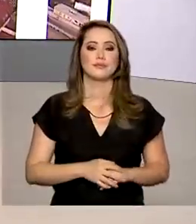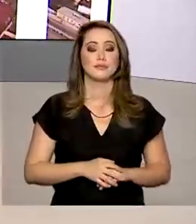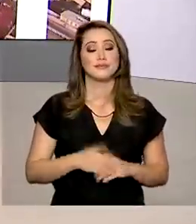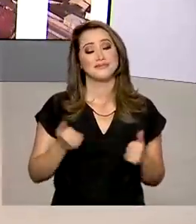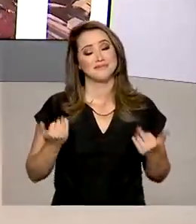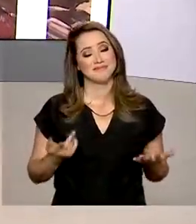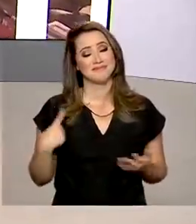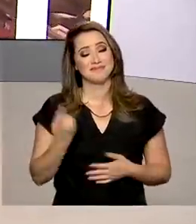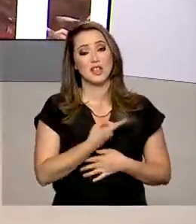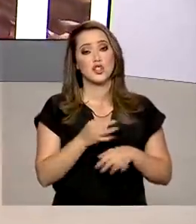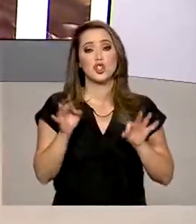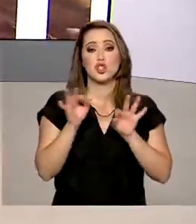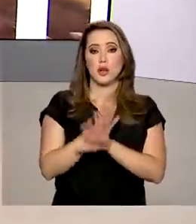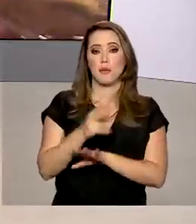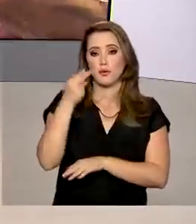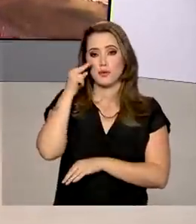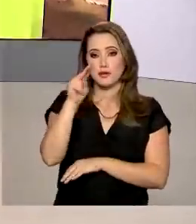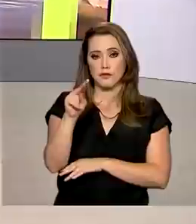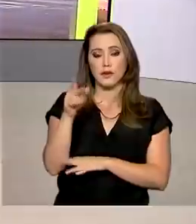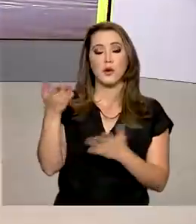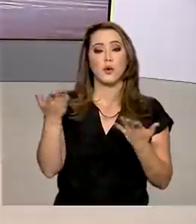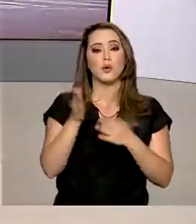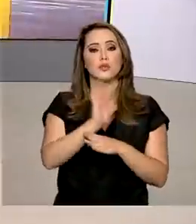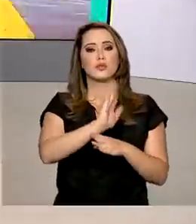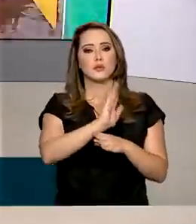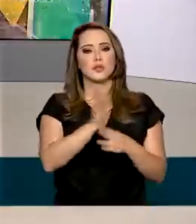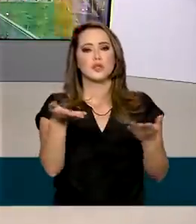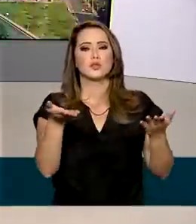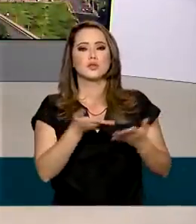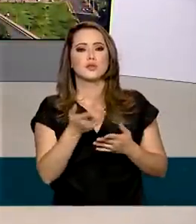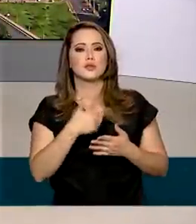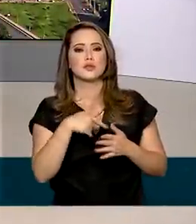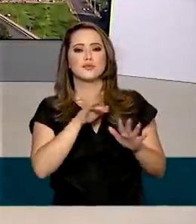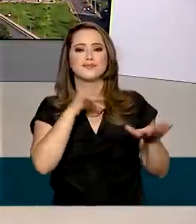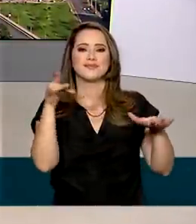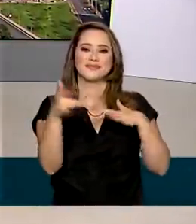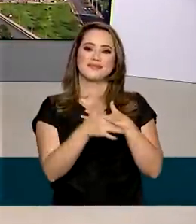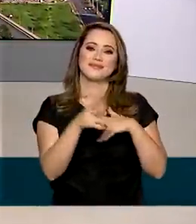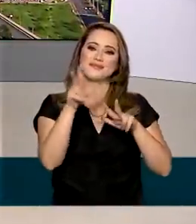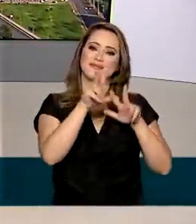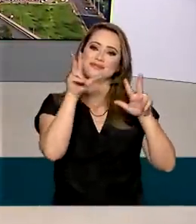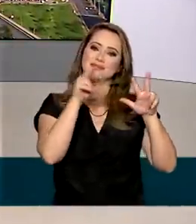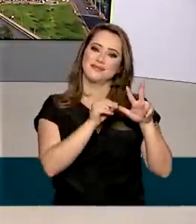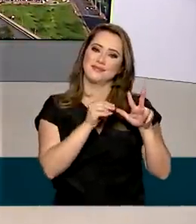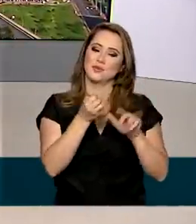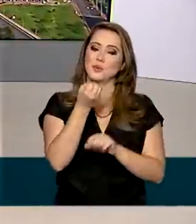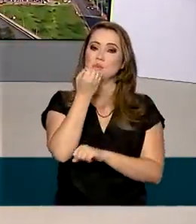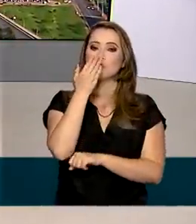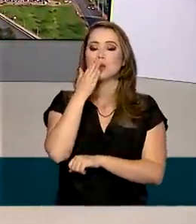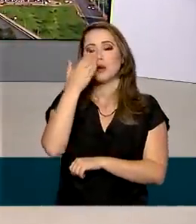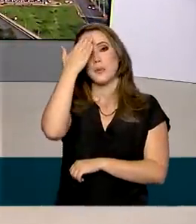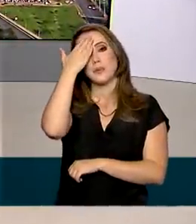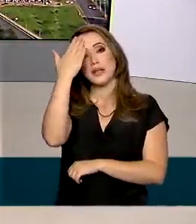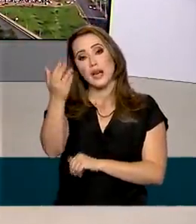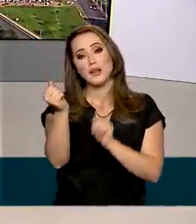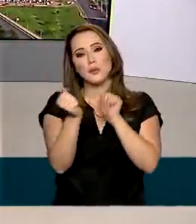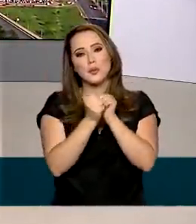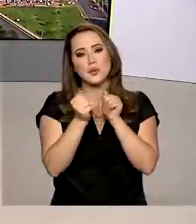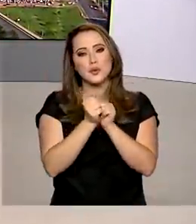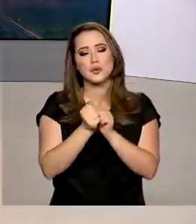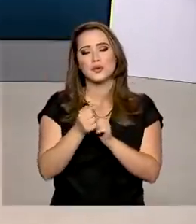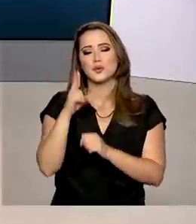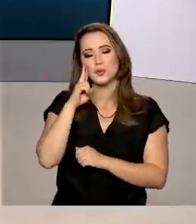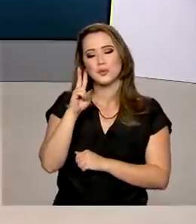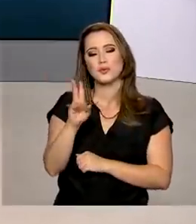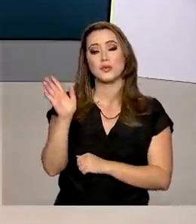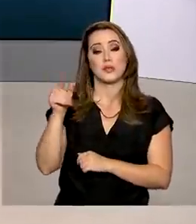É isso, a gente fica por aqui. Você pode rever as reportagens de hoje nas redes sociais da TV Brasil. Muito obrigada pela sua audiência, pela